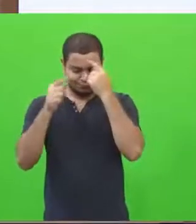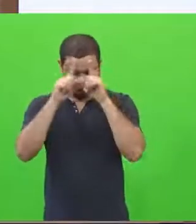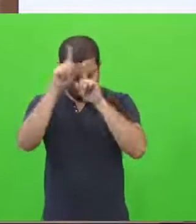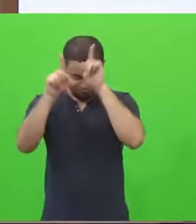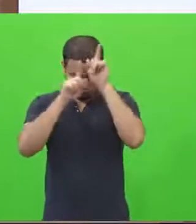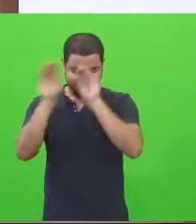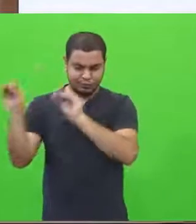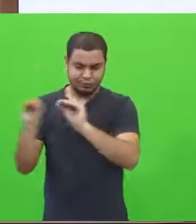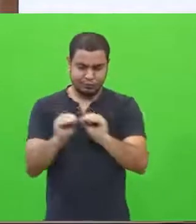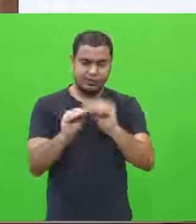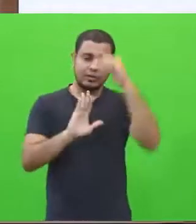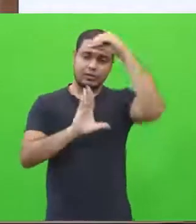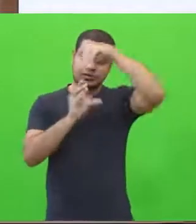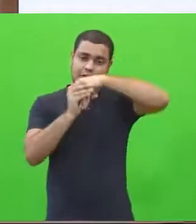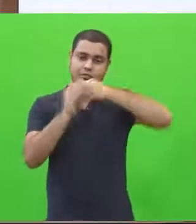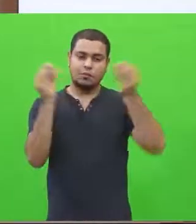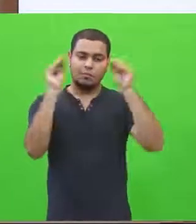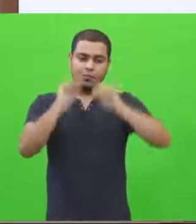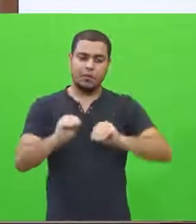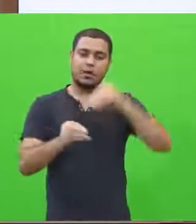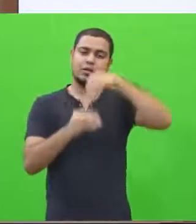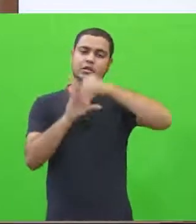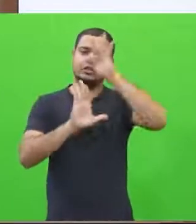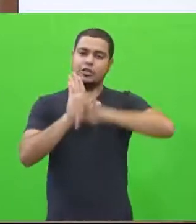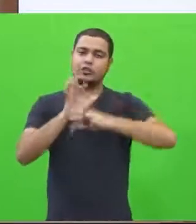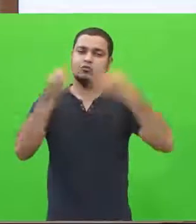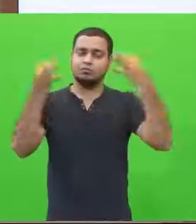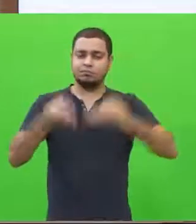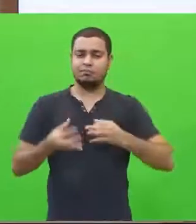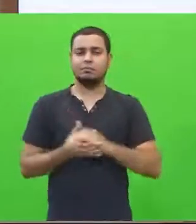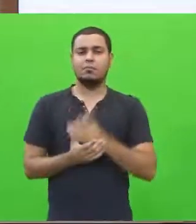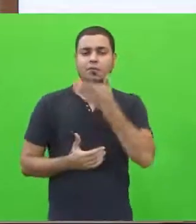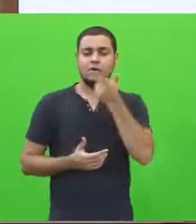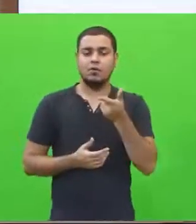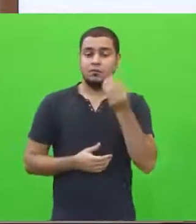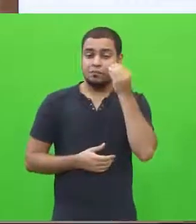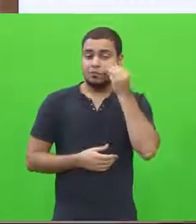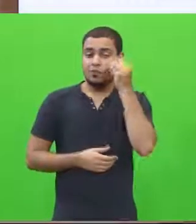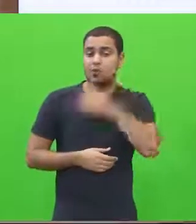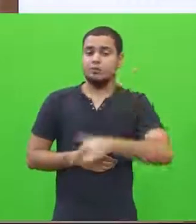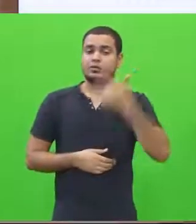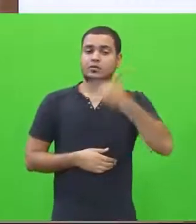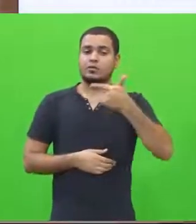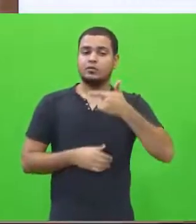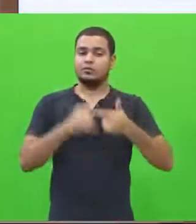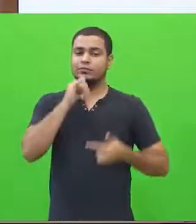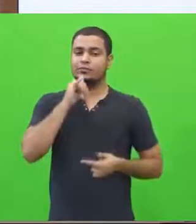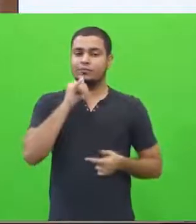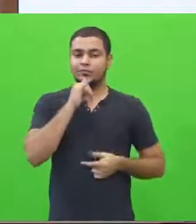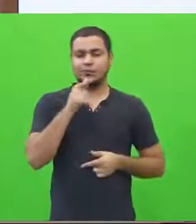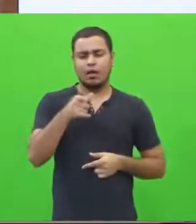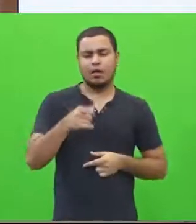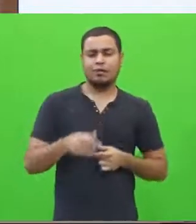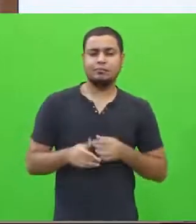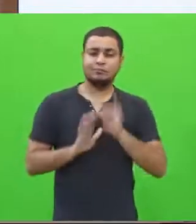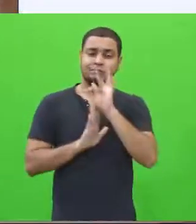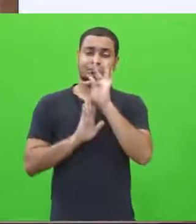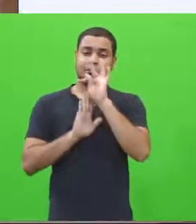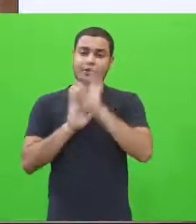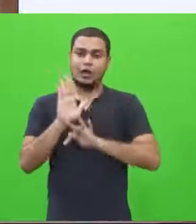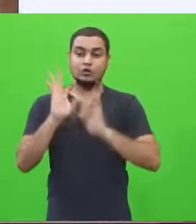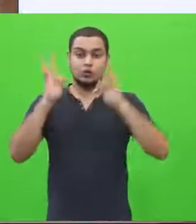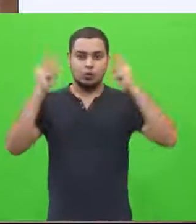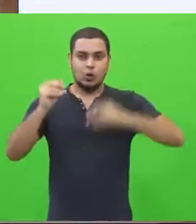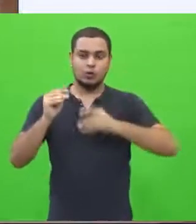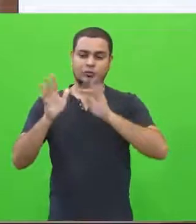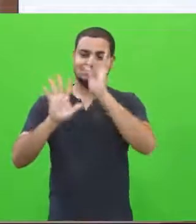completude muito mais significativa. Tá certo? Vamos verificar outro exemplo. Trouxemos um outro nível. Não daria para apresentar